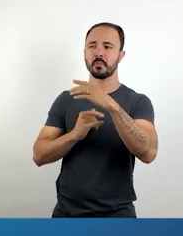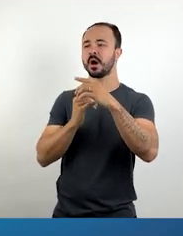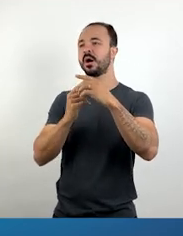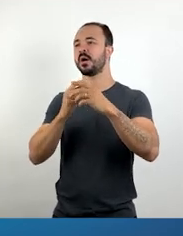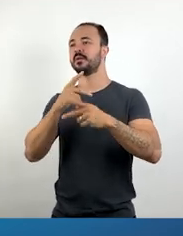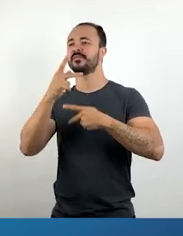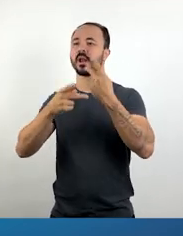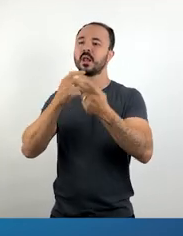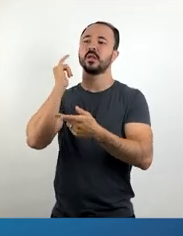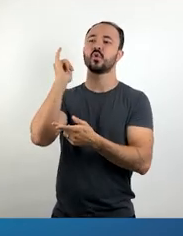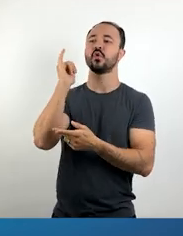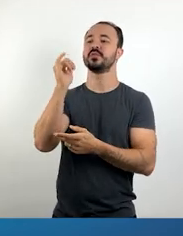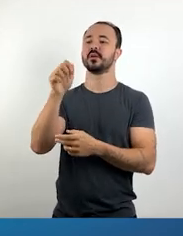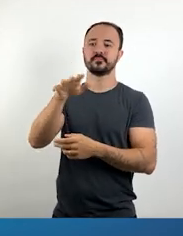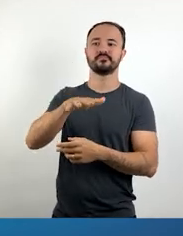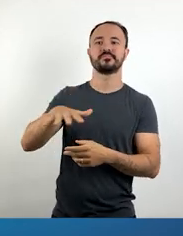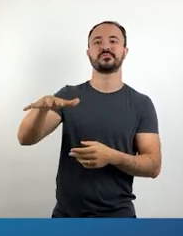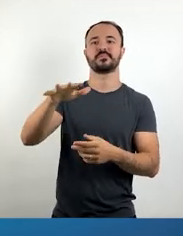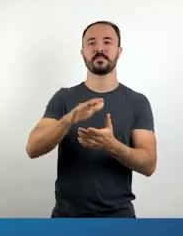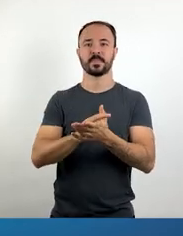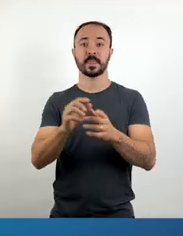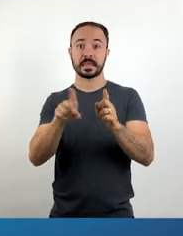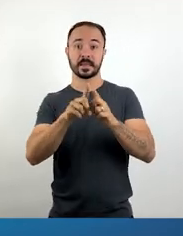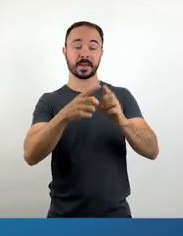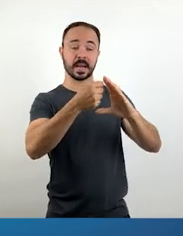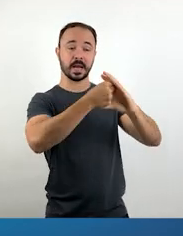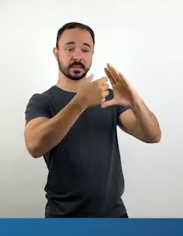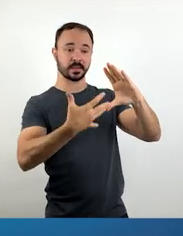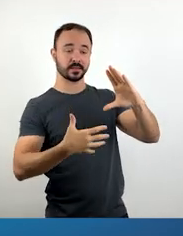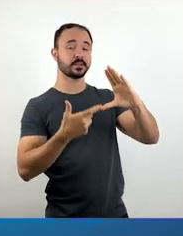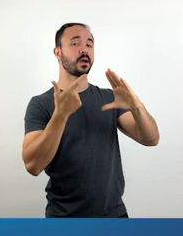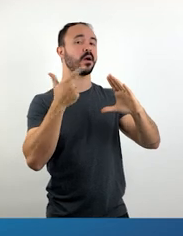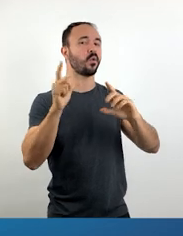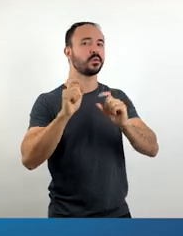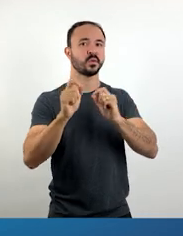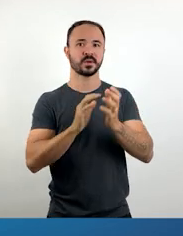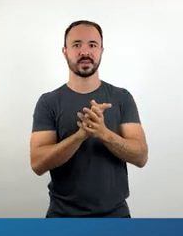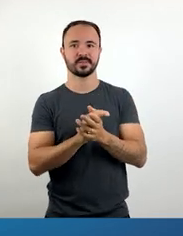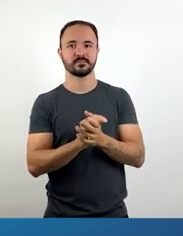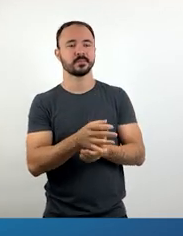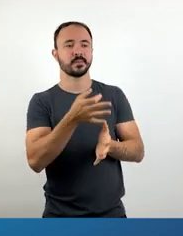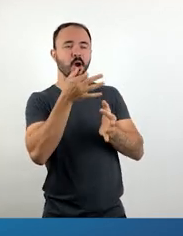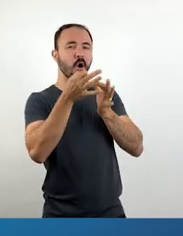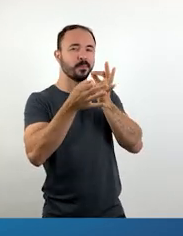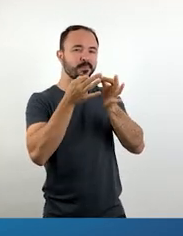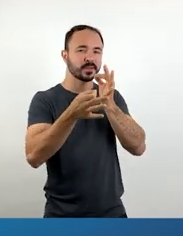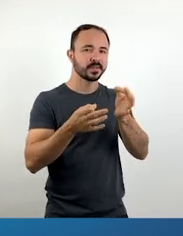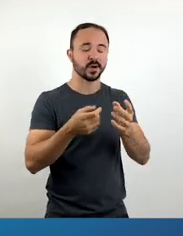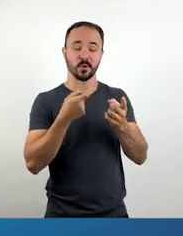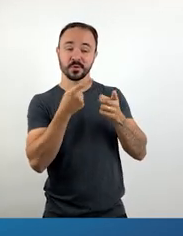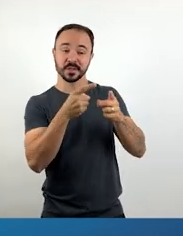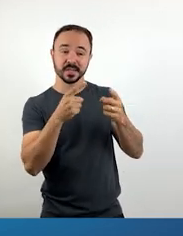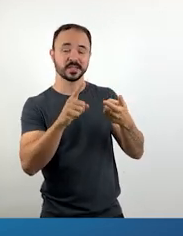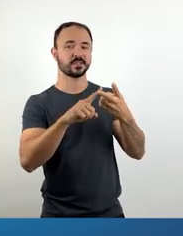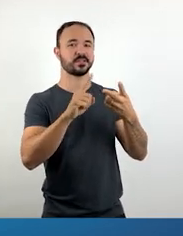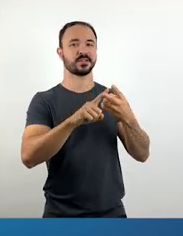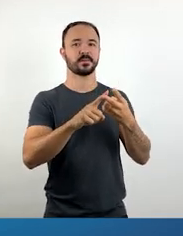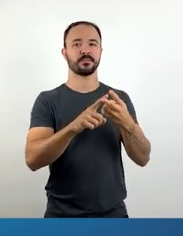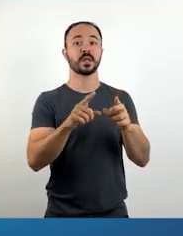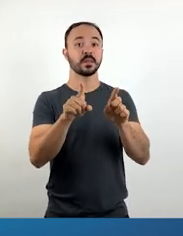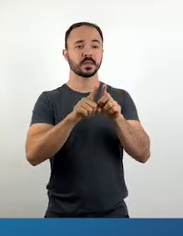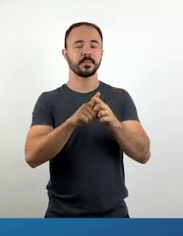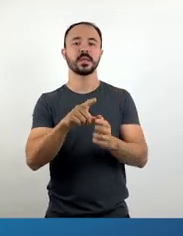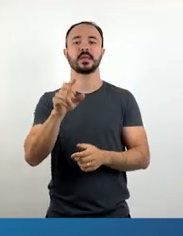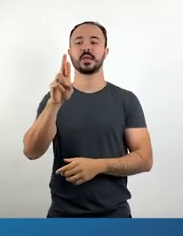que este gênero literário seja o que é. São estas. O uso de ironia e sarcasmo, presença de